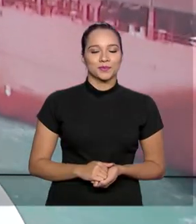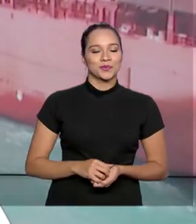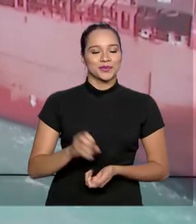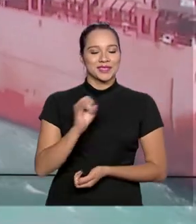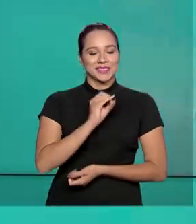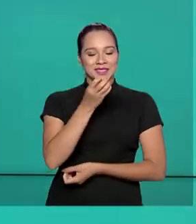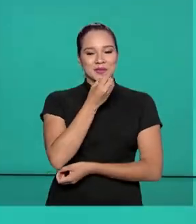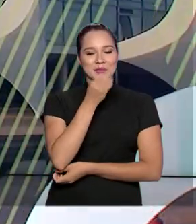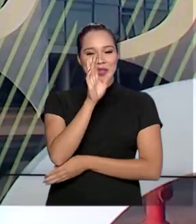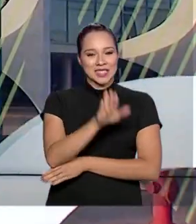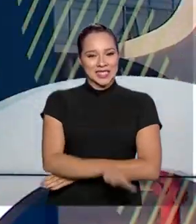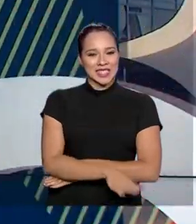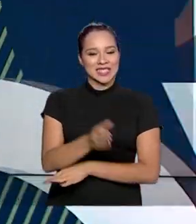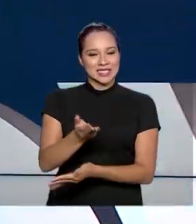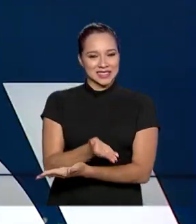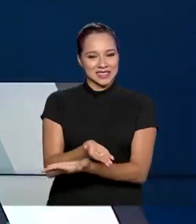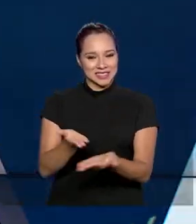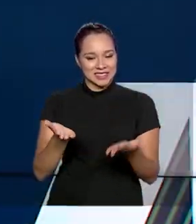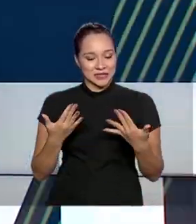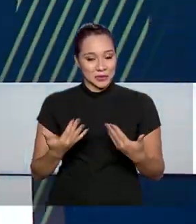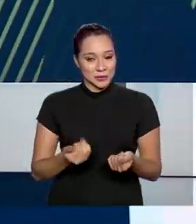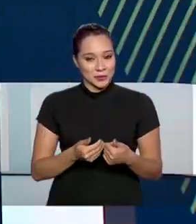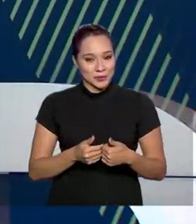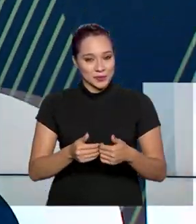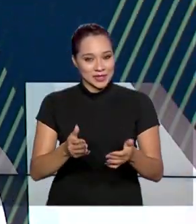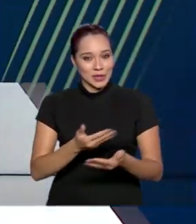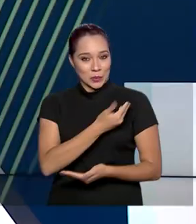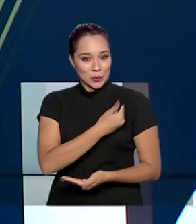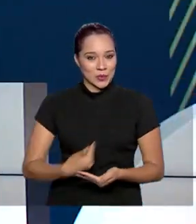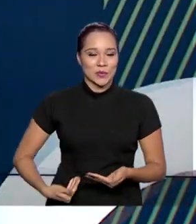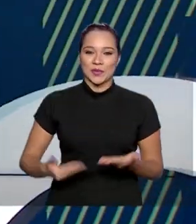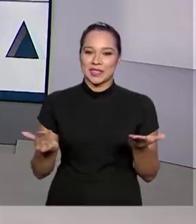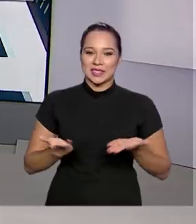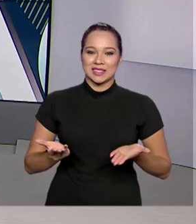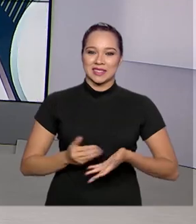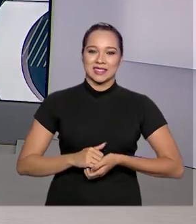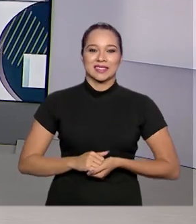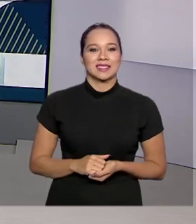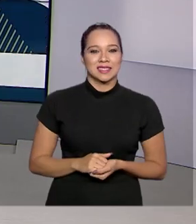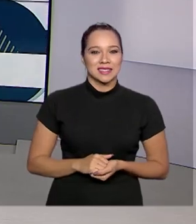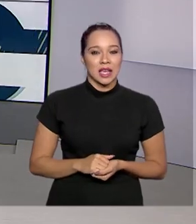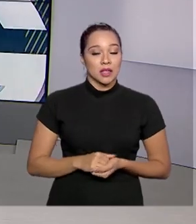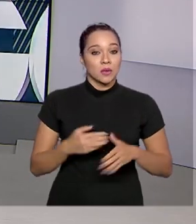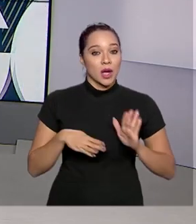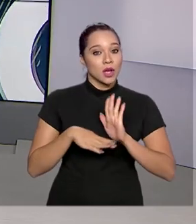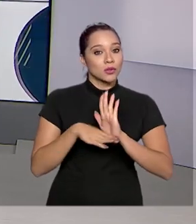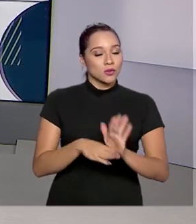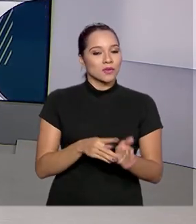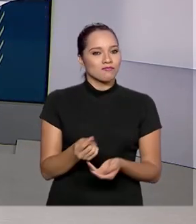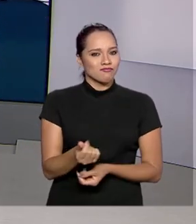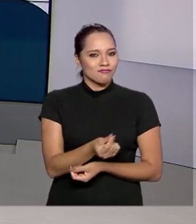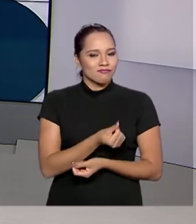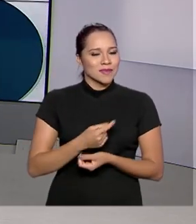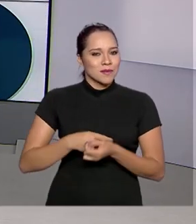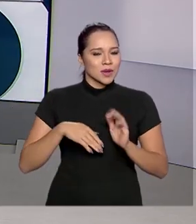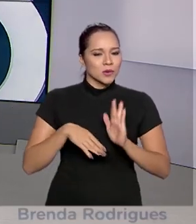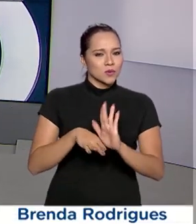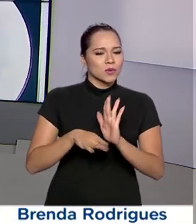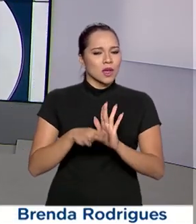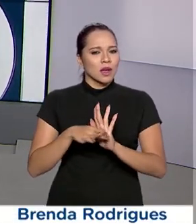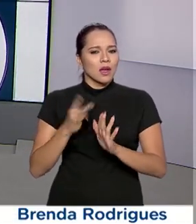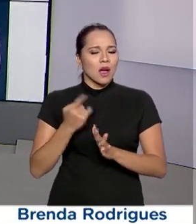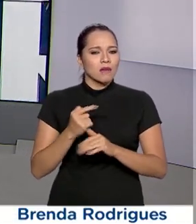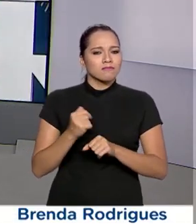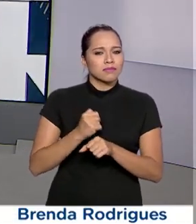Olá, boa tarde. Estamos de volta com mais uma edição do Governo Agora. Ajuda financeira para recuperar os estragos